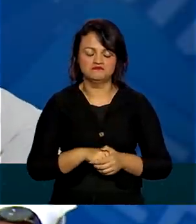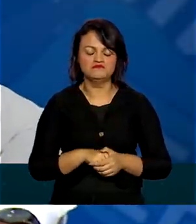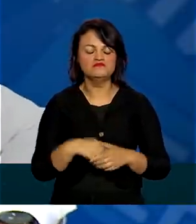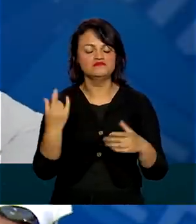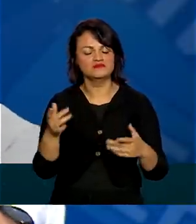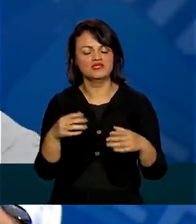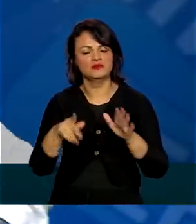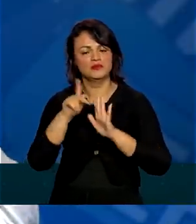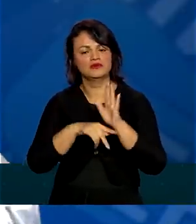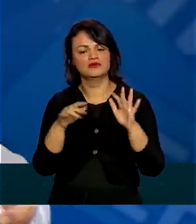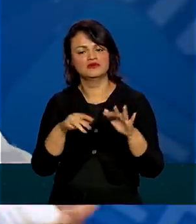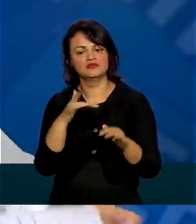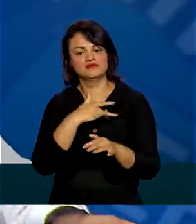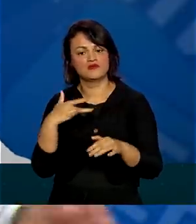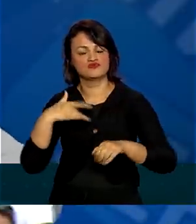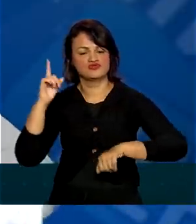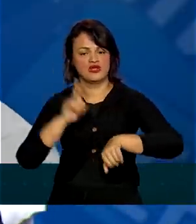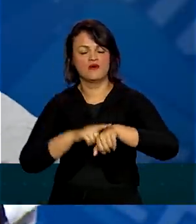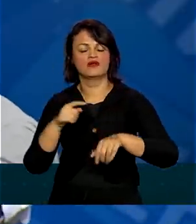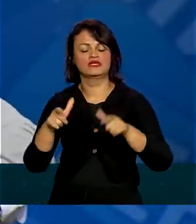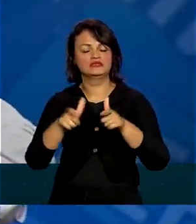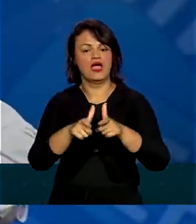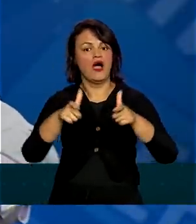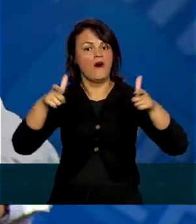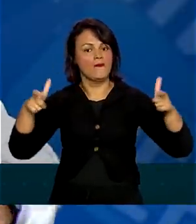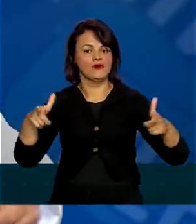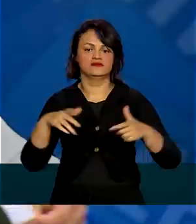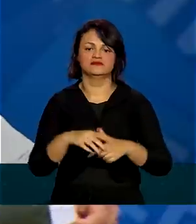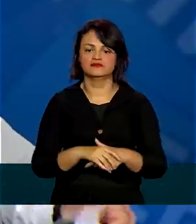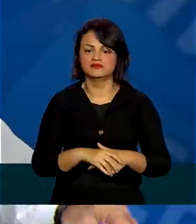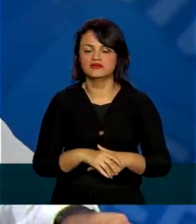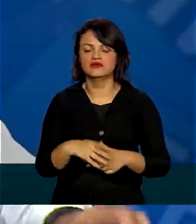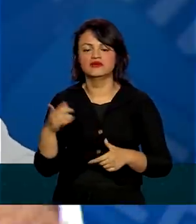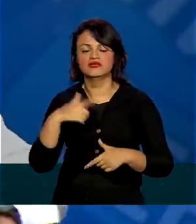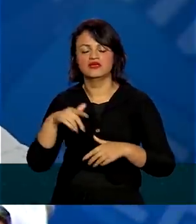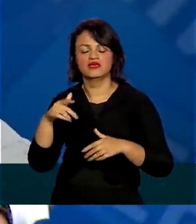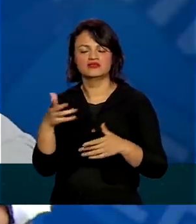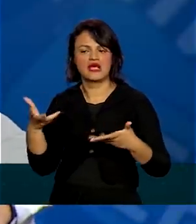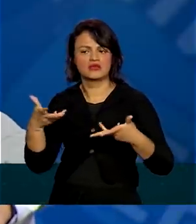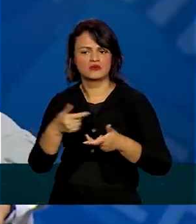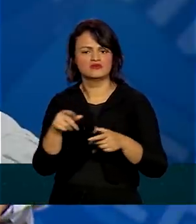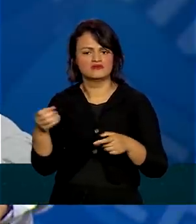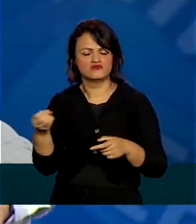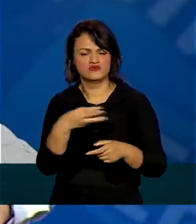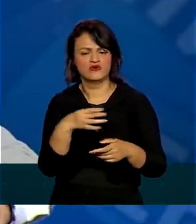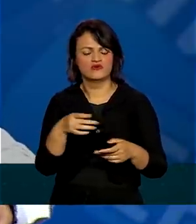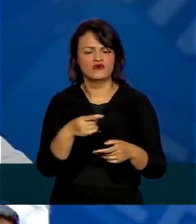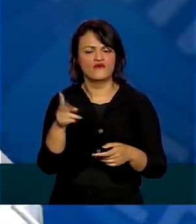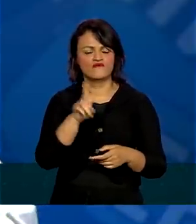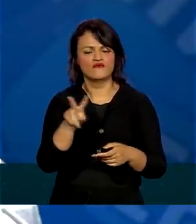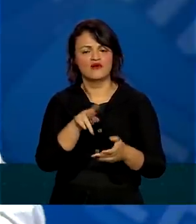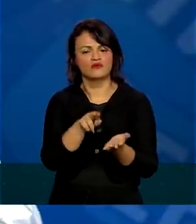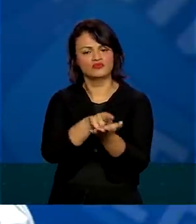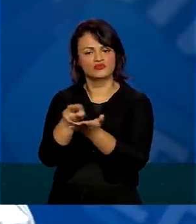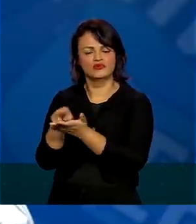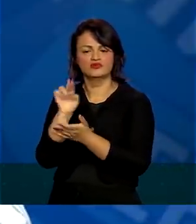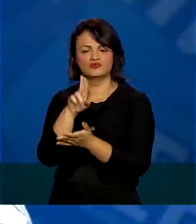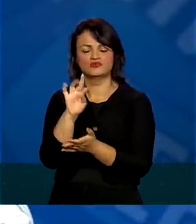da atenção básica, ele vem se ampliando. Nessas atualizações, os custeios de leite de UTI,